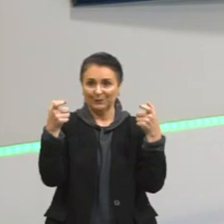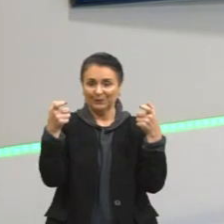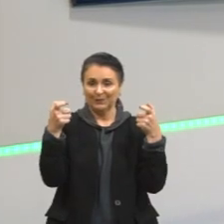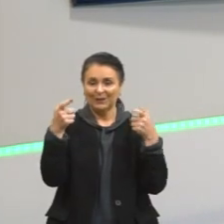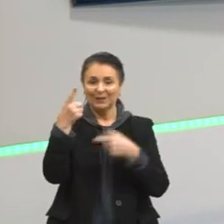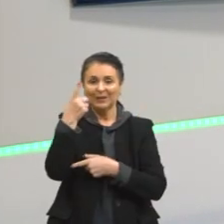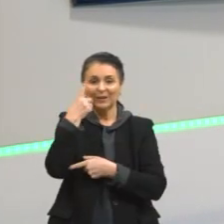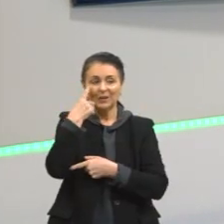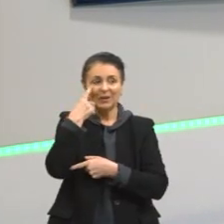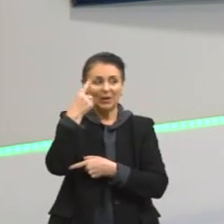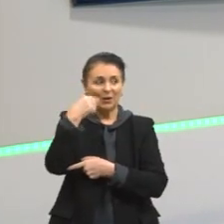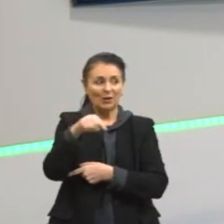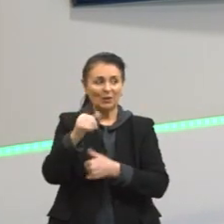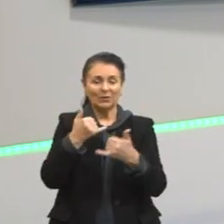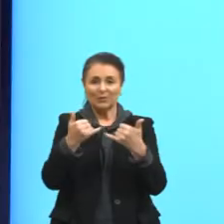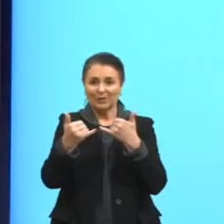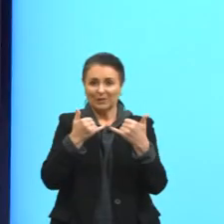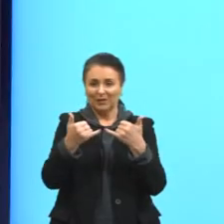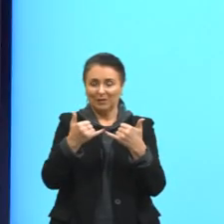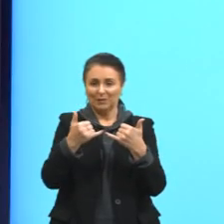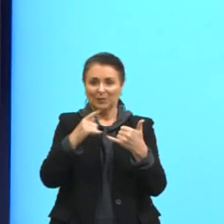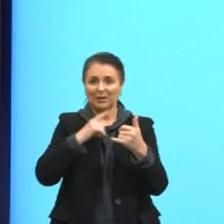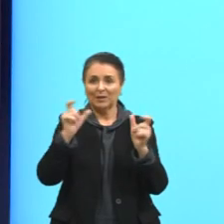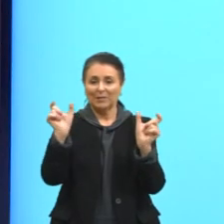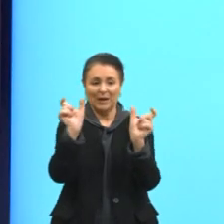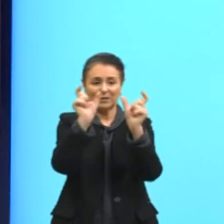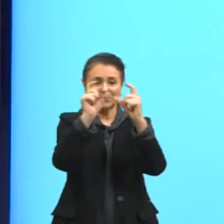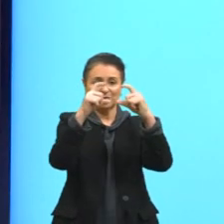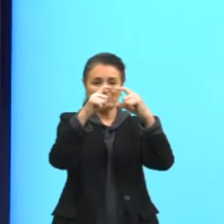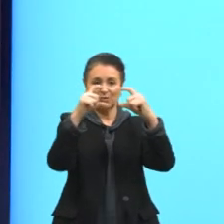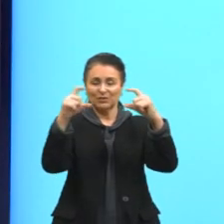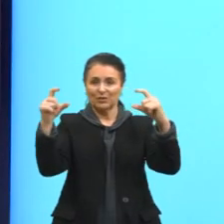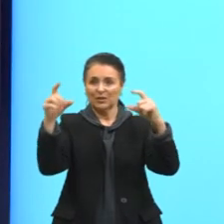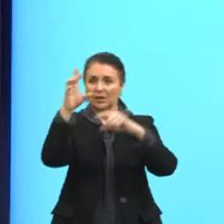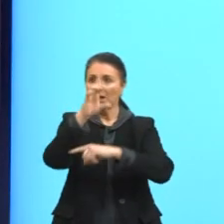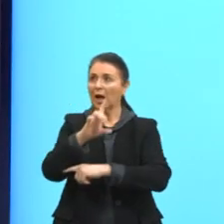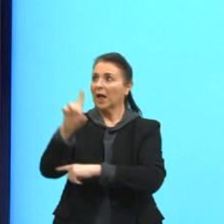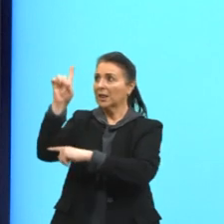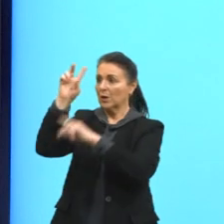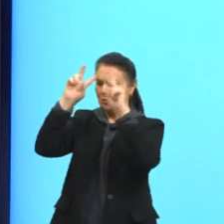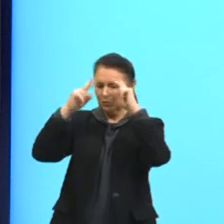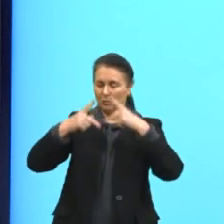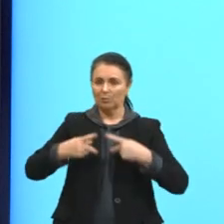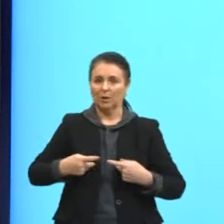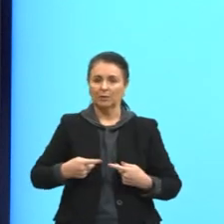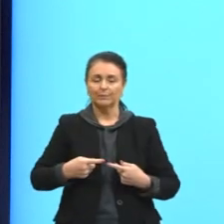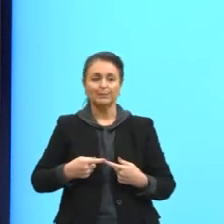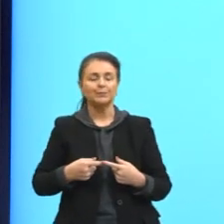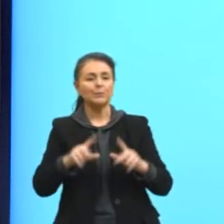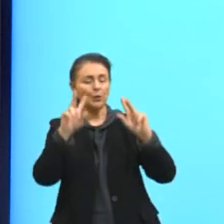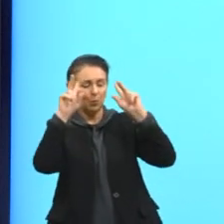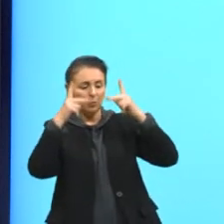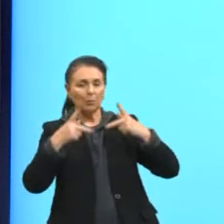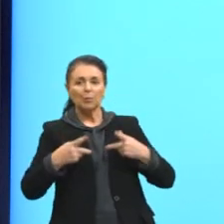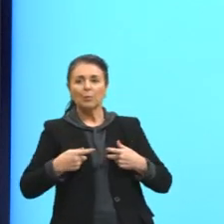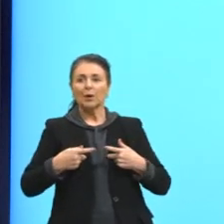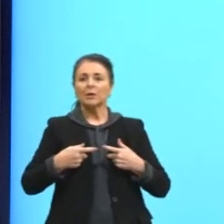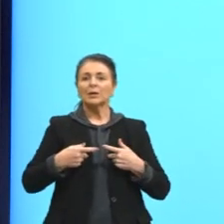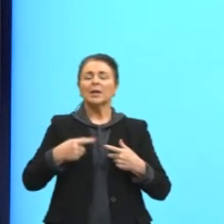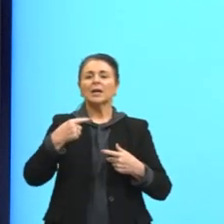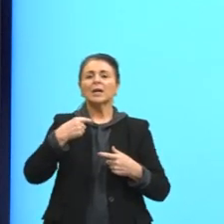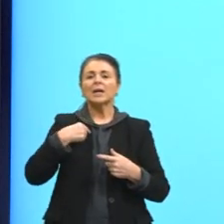olha aqui o outro exemplo. A gente tem ali essa tirinha que é Deus e os humanos e o humano está cantando eu estou